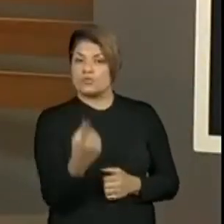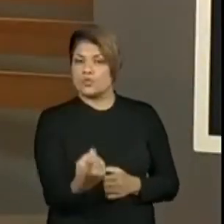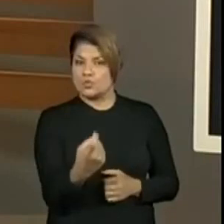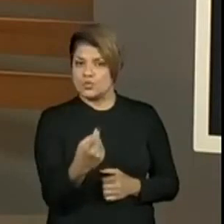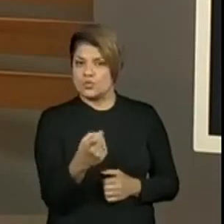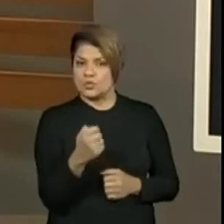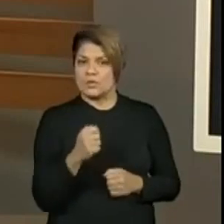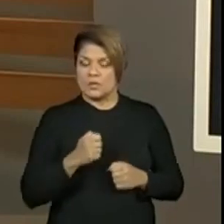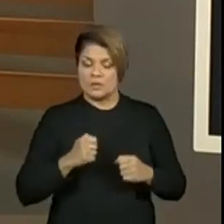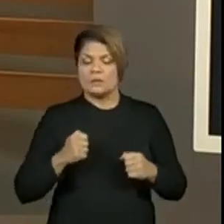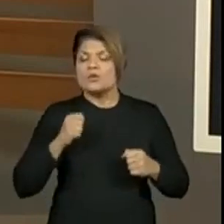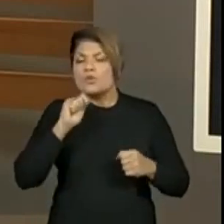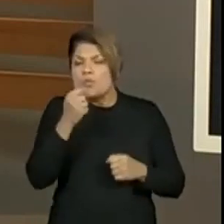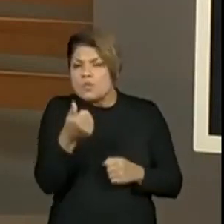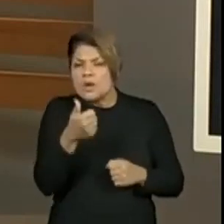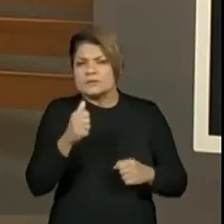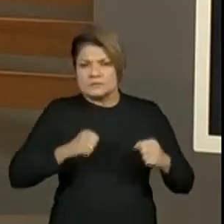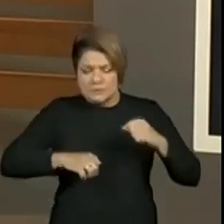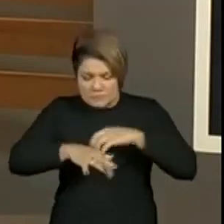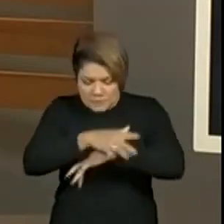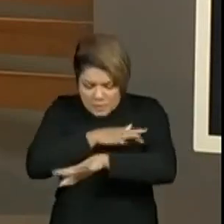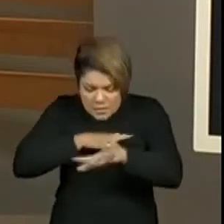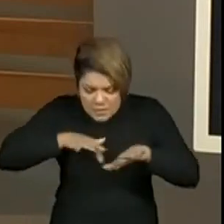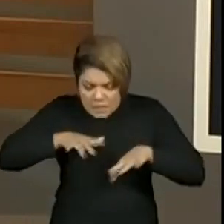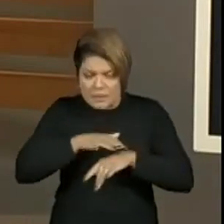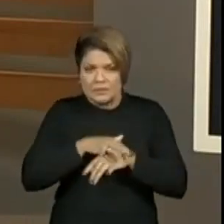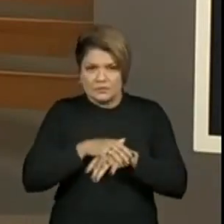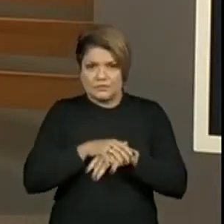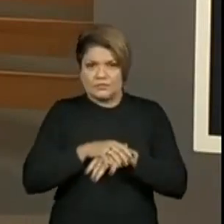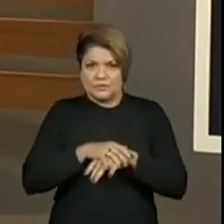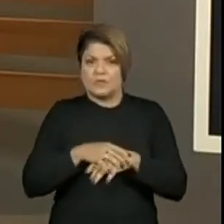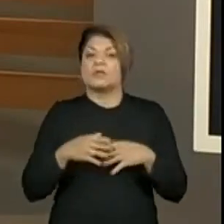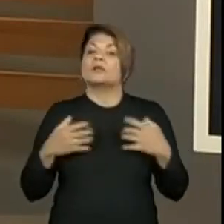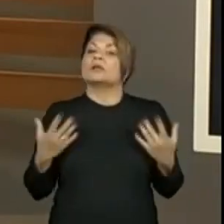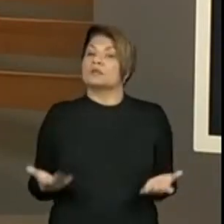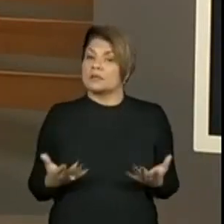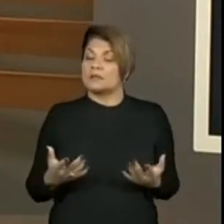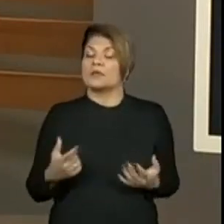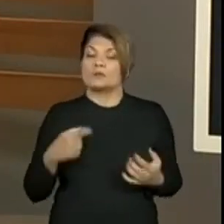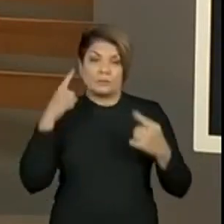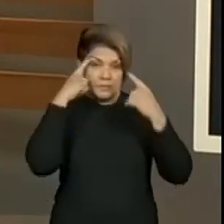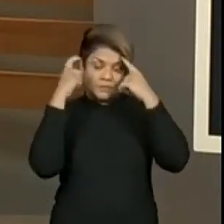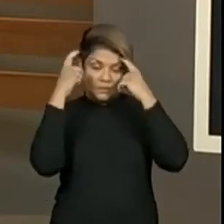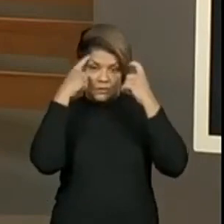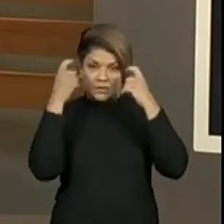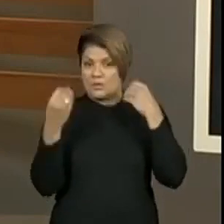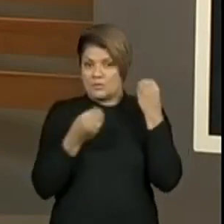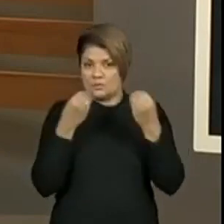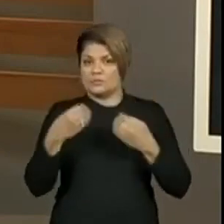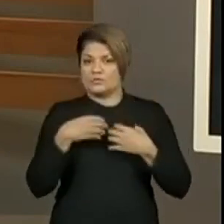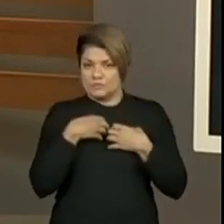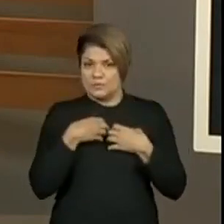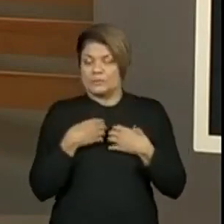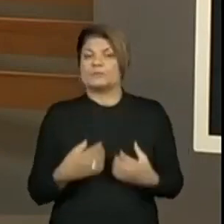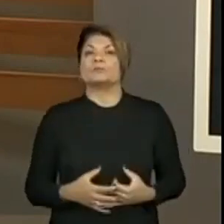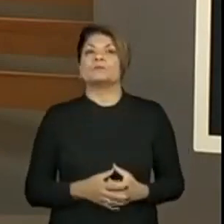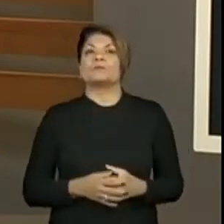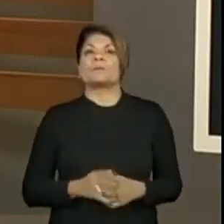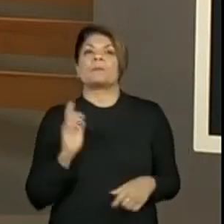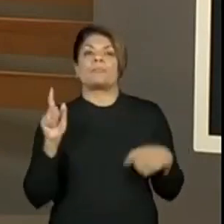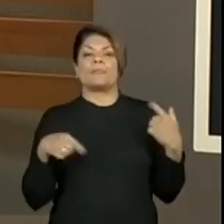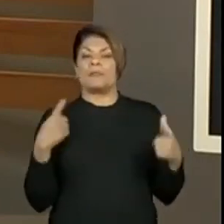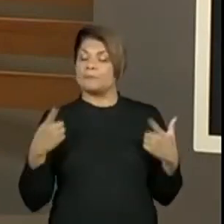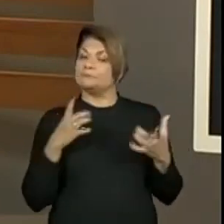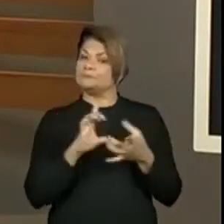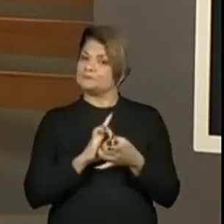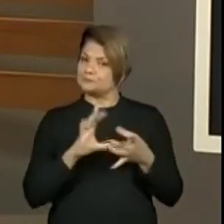quase transparente. Ele não está me dizendo ainda o que é, né professor? Ele está me dando ideia. Quando termina esse parágrafo. Fala assim. Isso